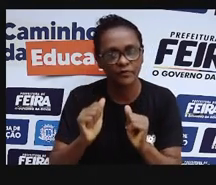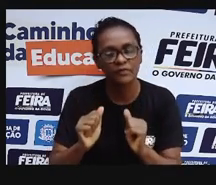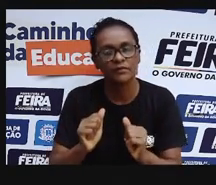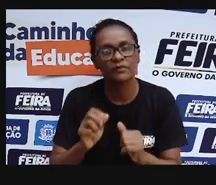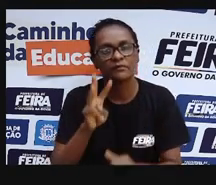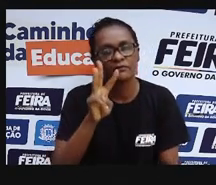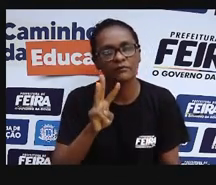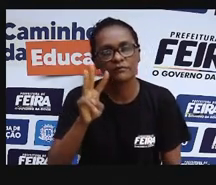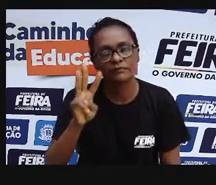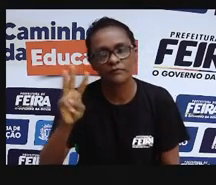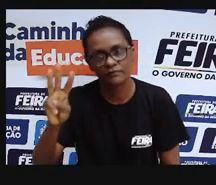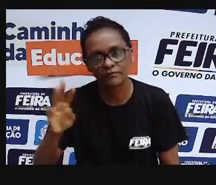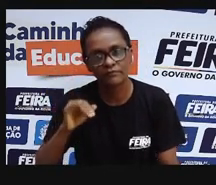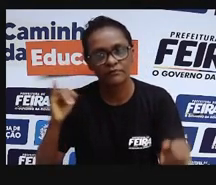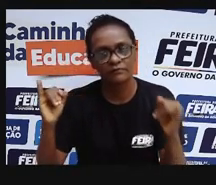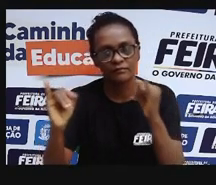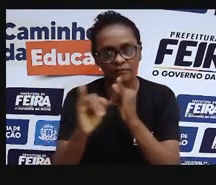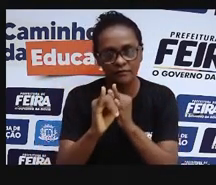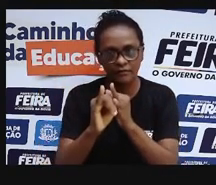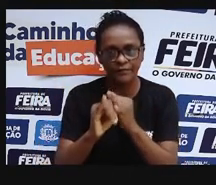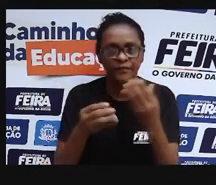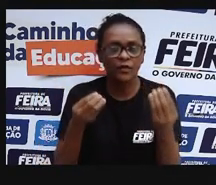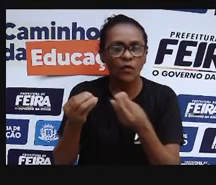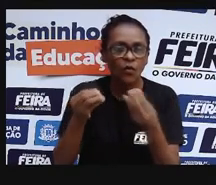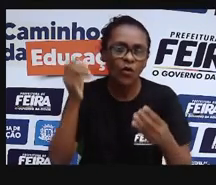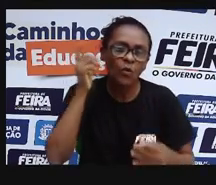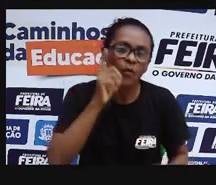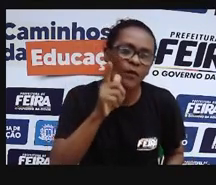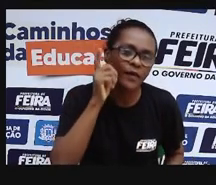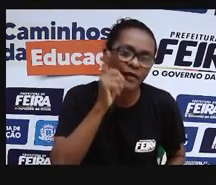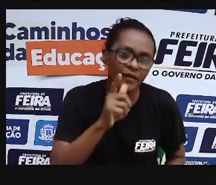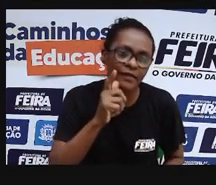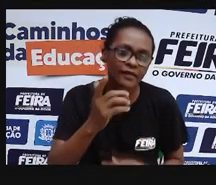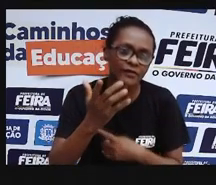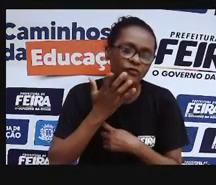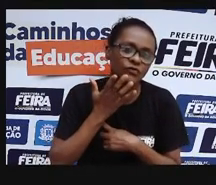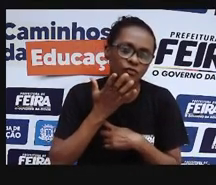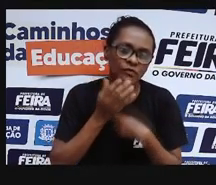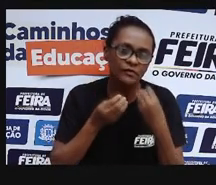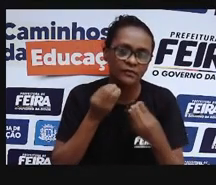precisamos passar dessa fase.